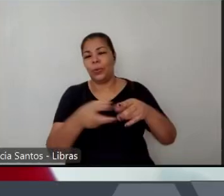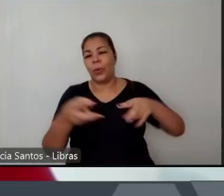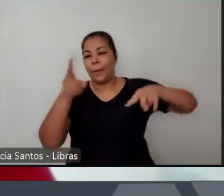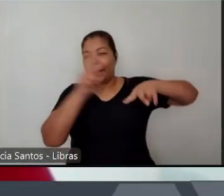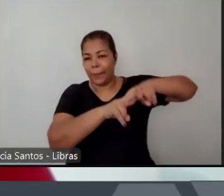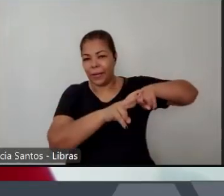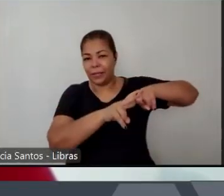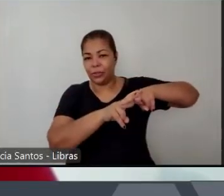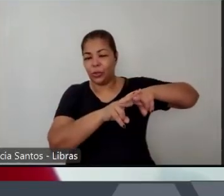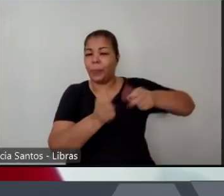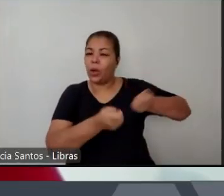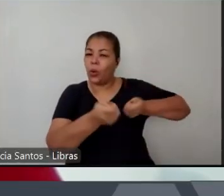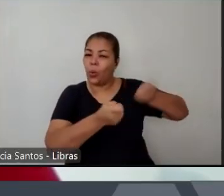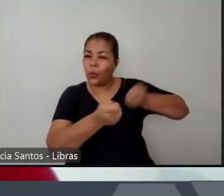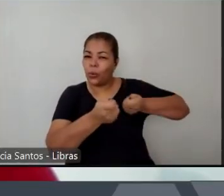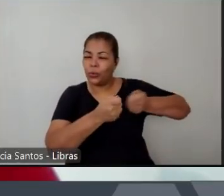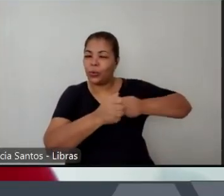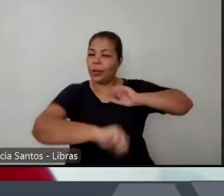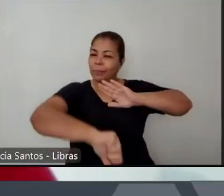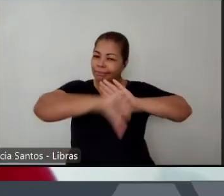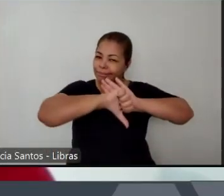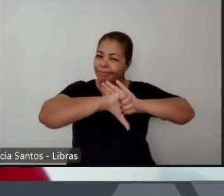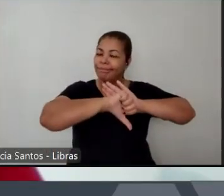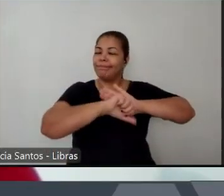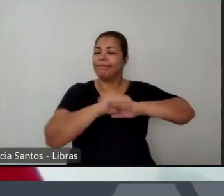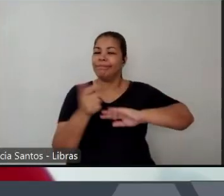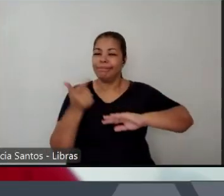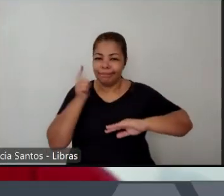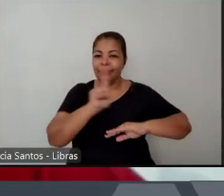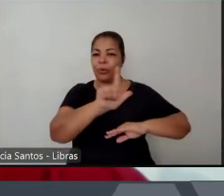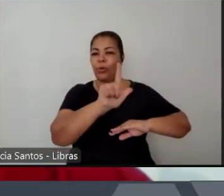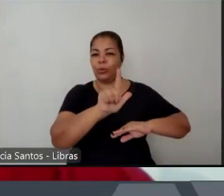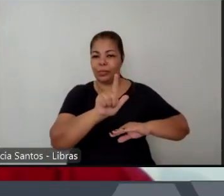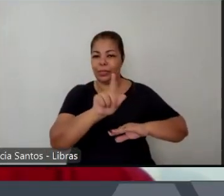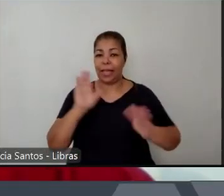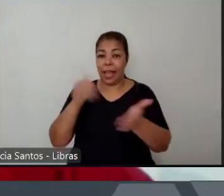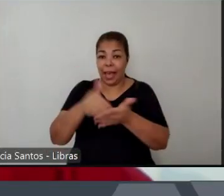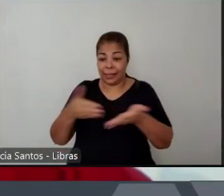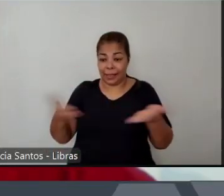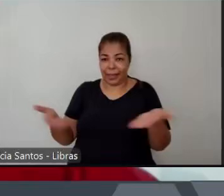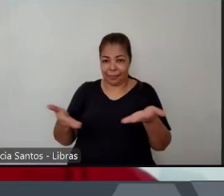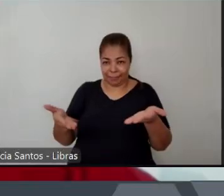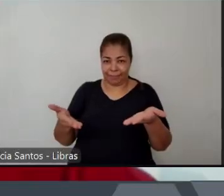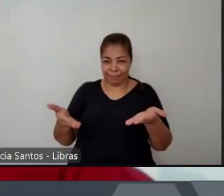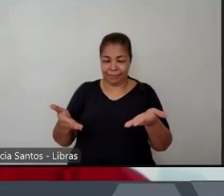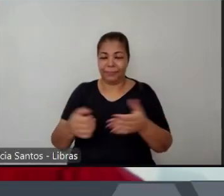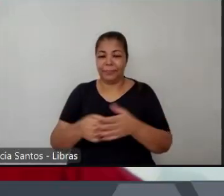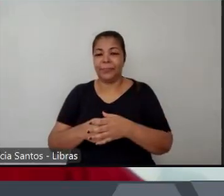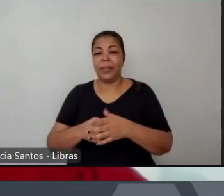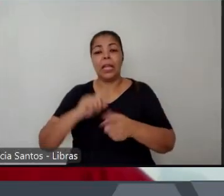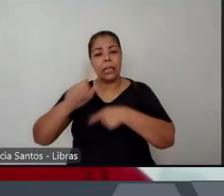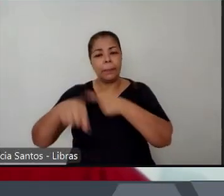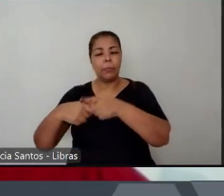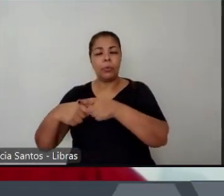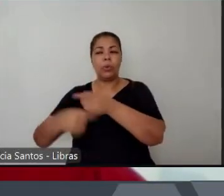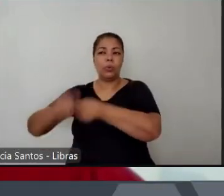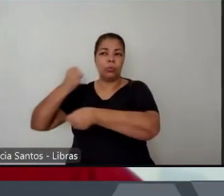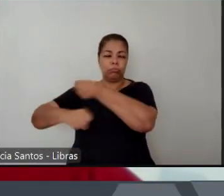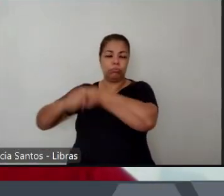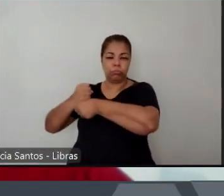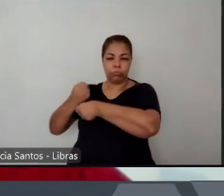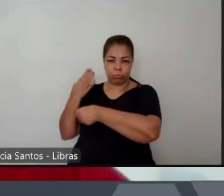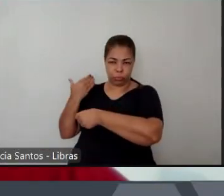postura muito mais profissional e muito mais lucrativa do que tinha até então em 1994 o